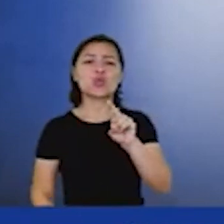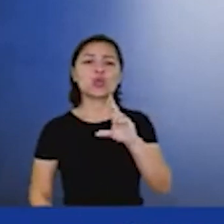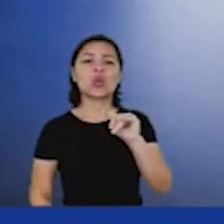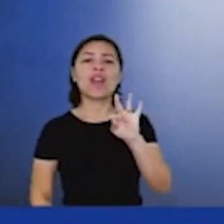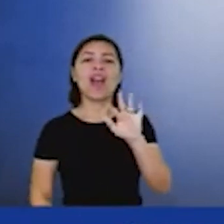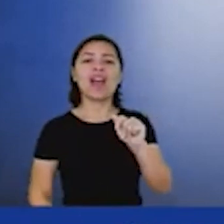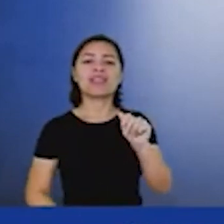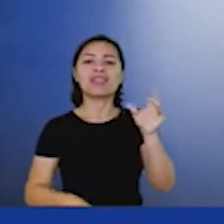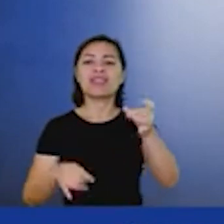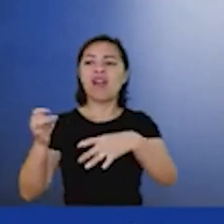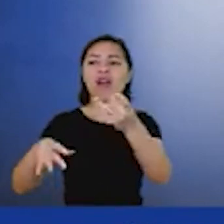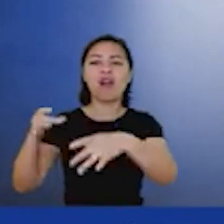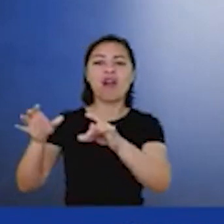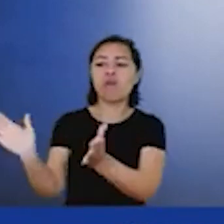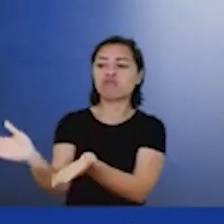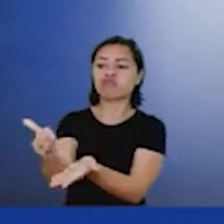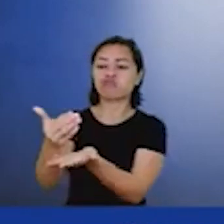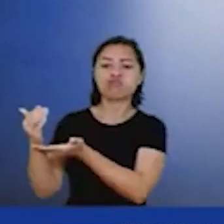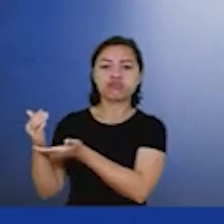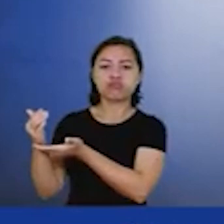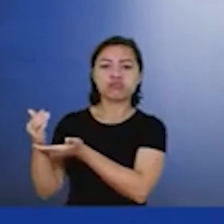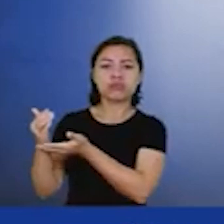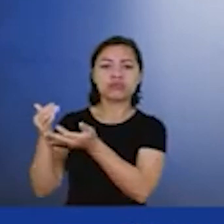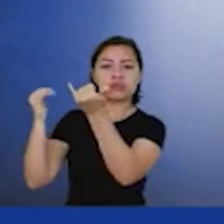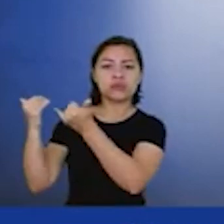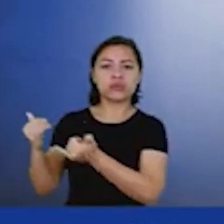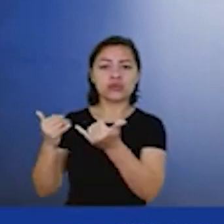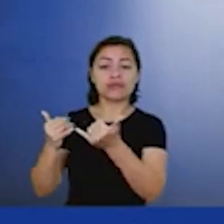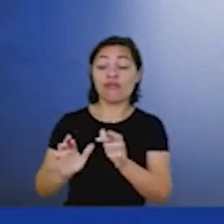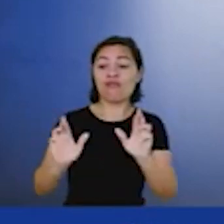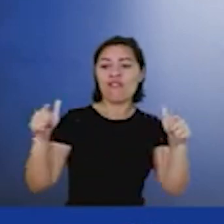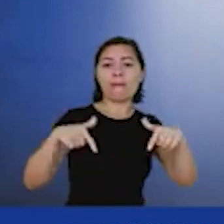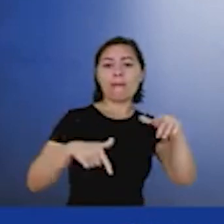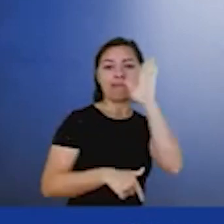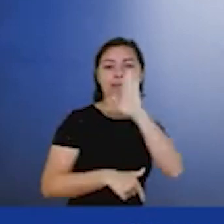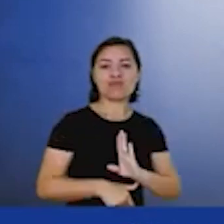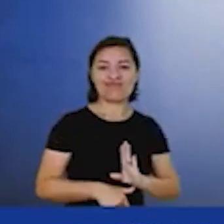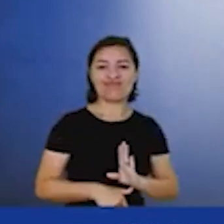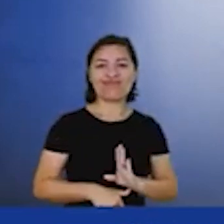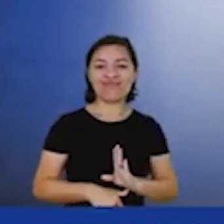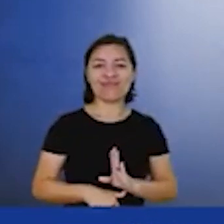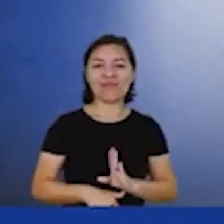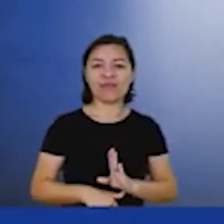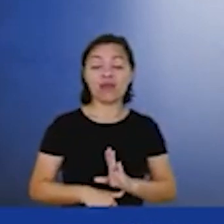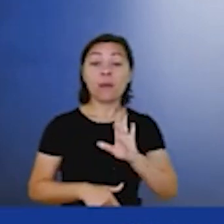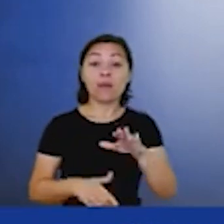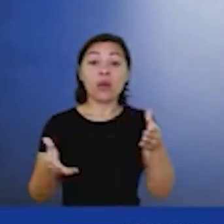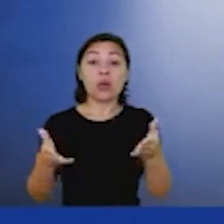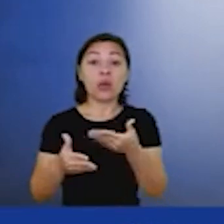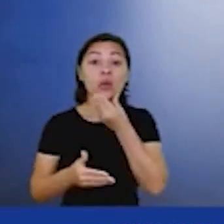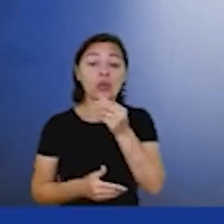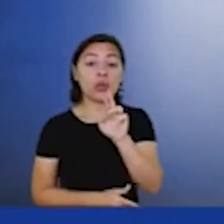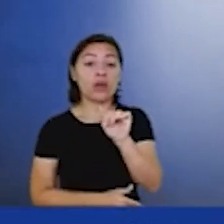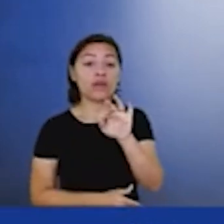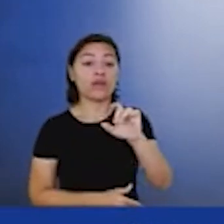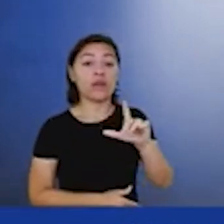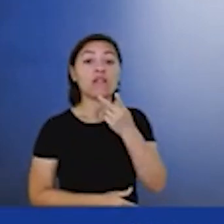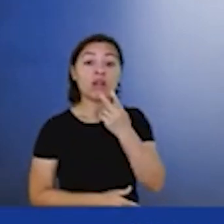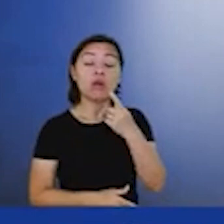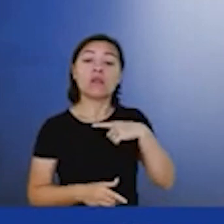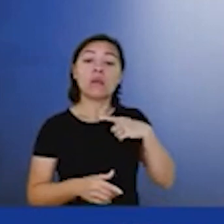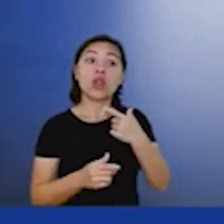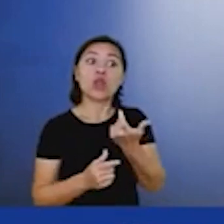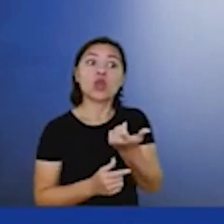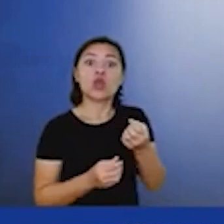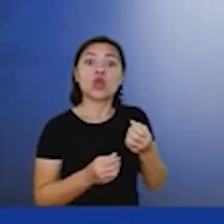para o resultado do descomissionamento de instalações offshore, mas hoje, como também falado pelo Rafael, o investimento de novas fronteiras,